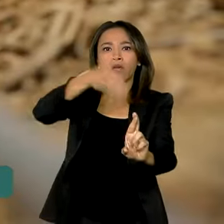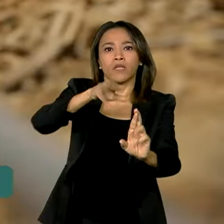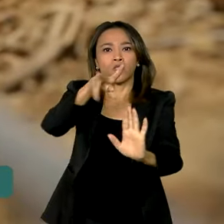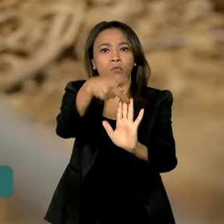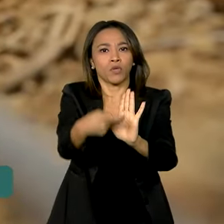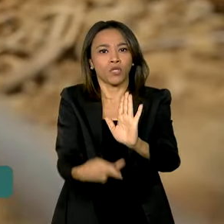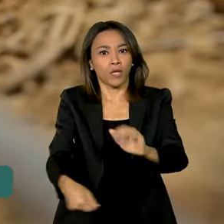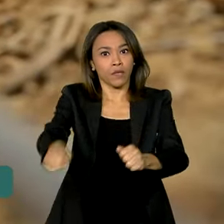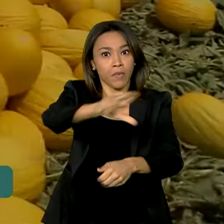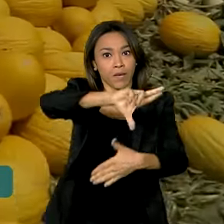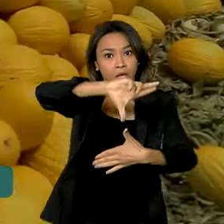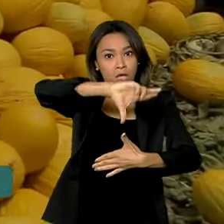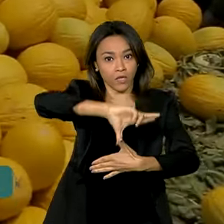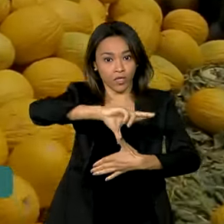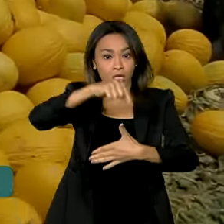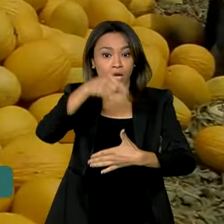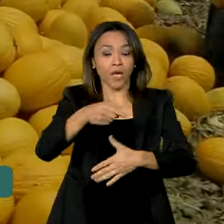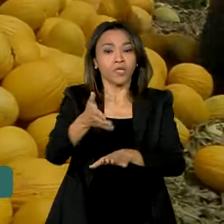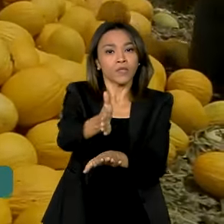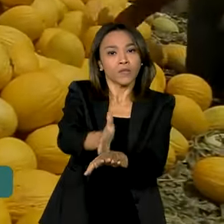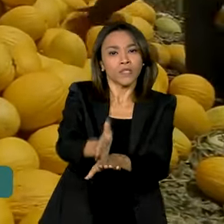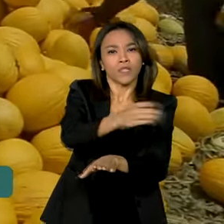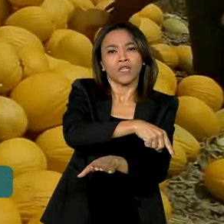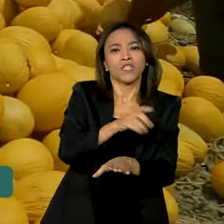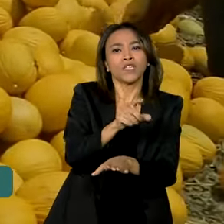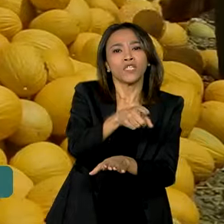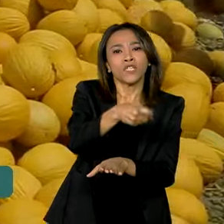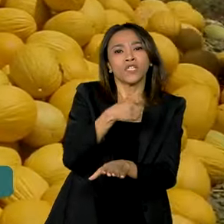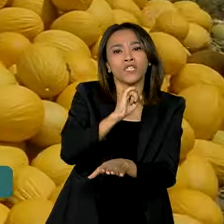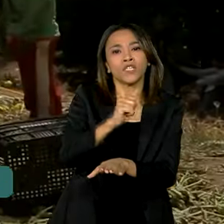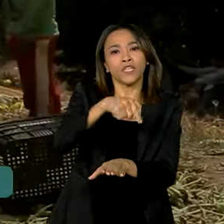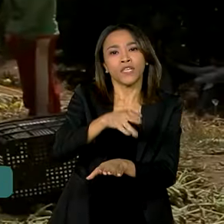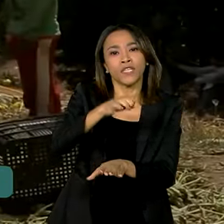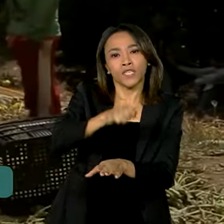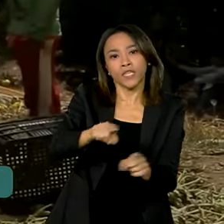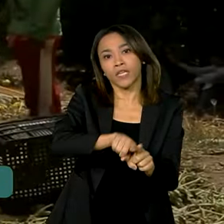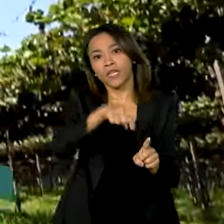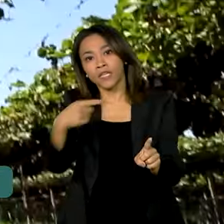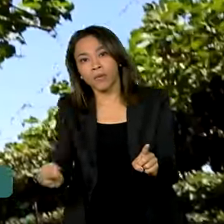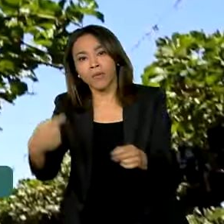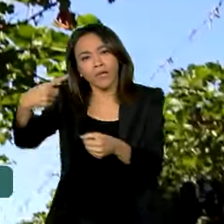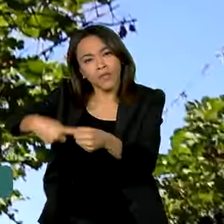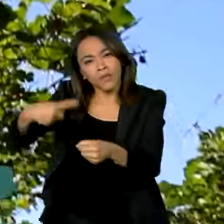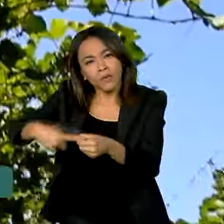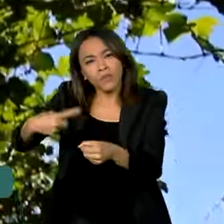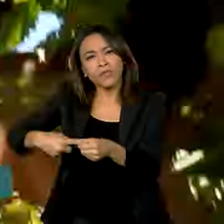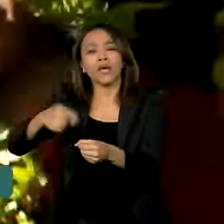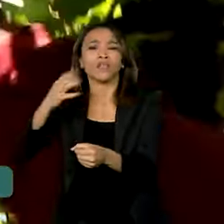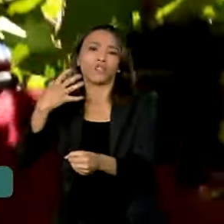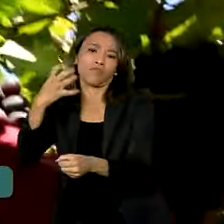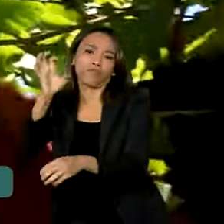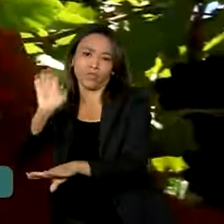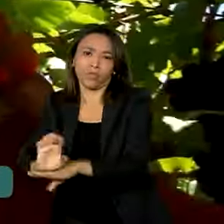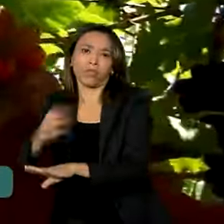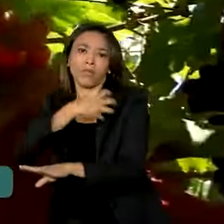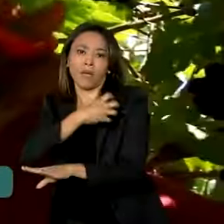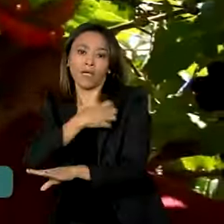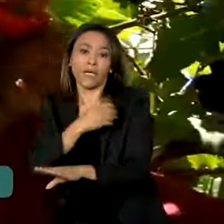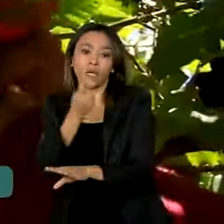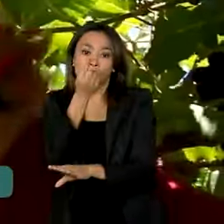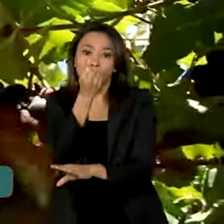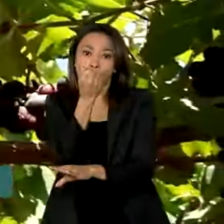Latina, localizado entre os municípios de Chiquichique e Itaguaçu da Bahia. O governo federal investiu R 1